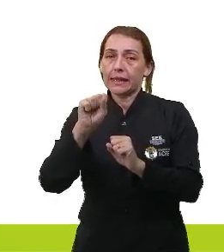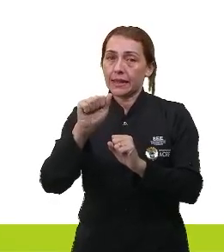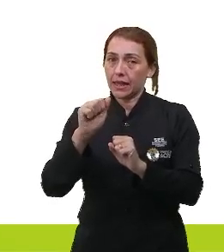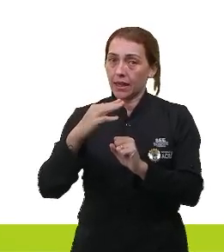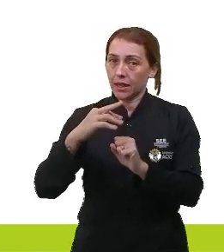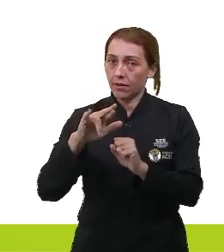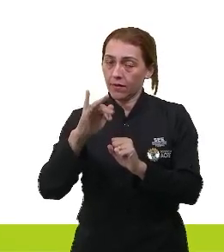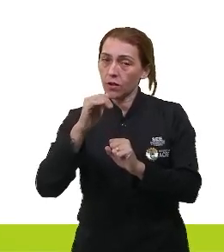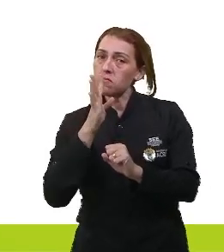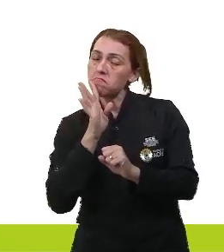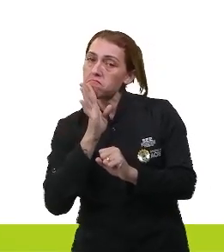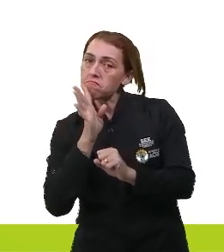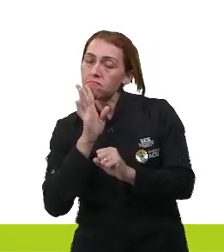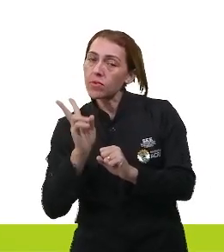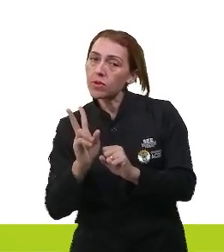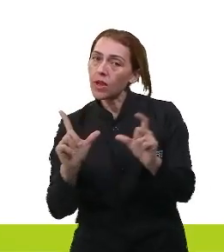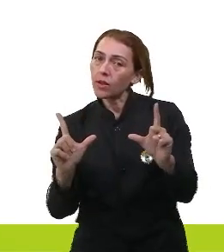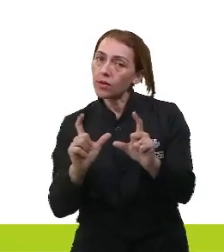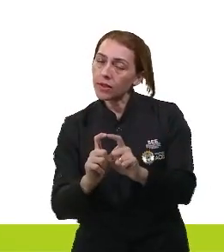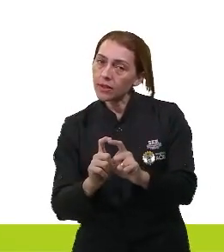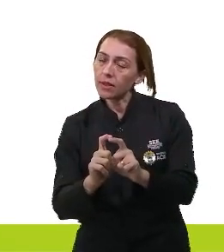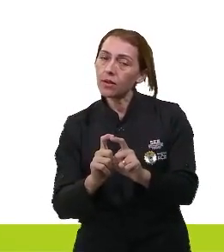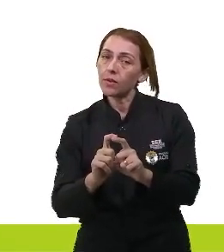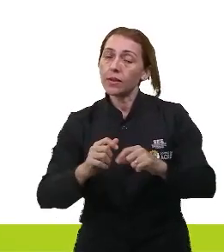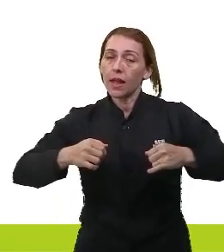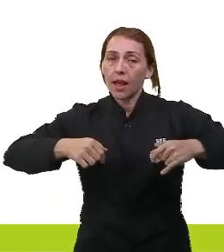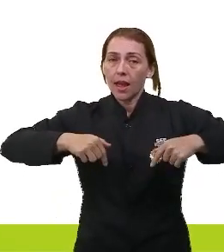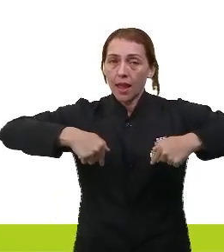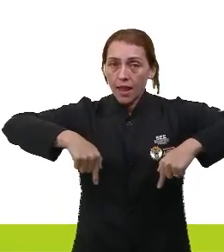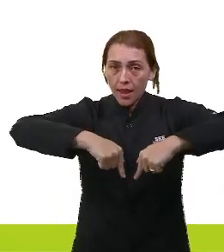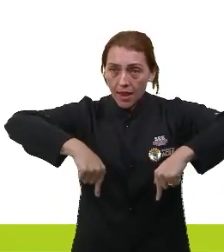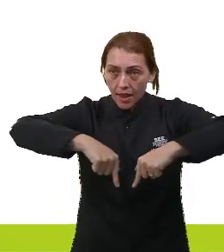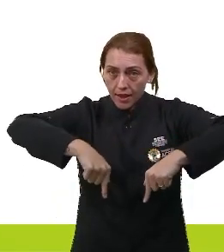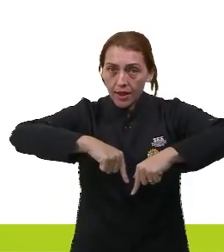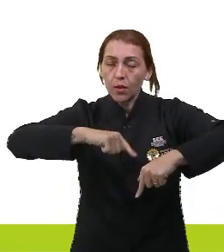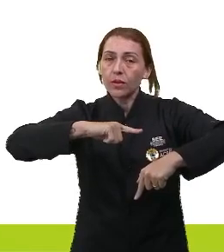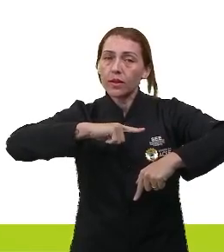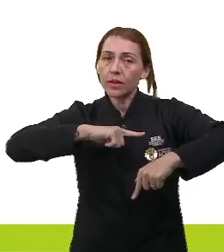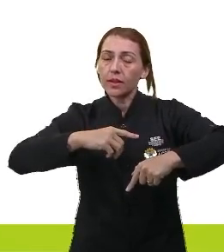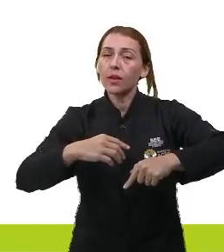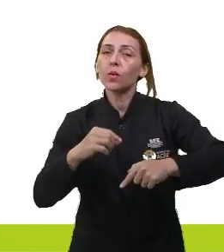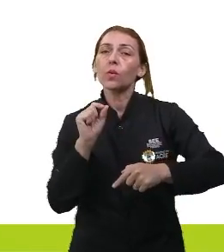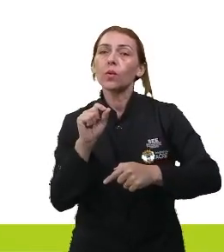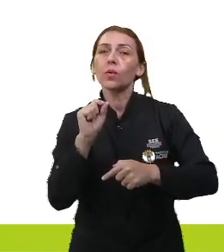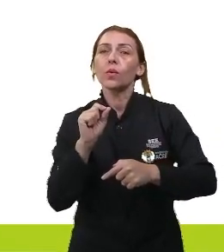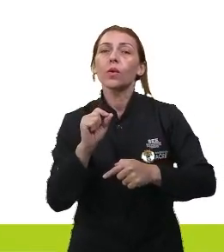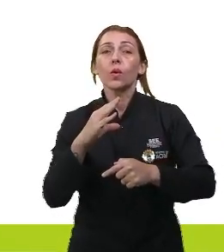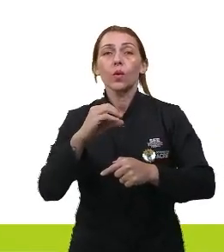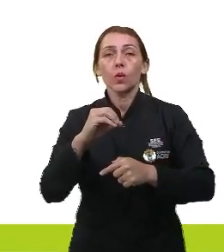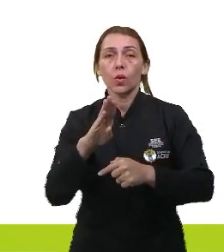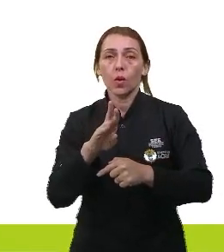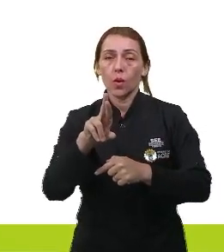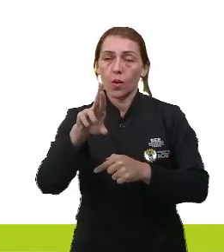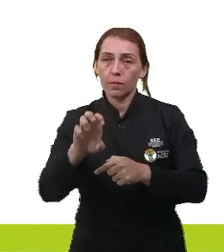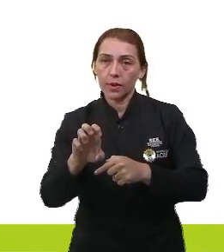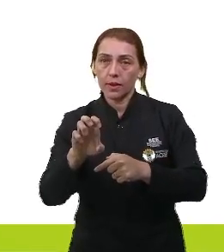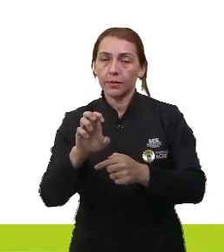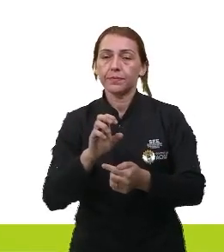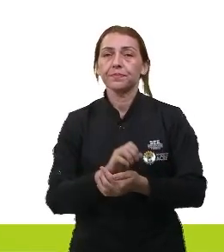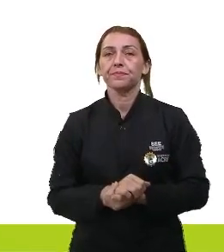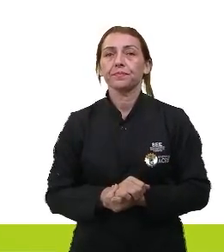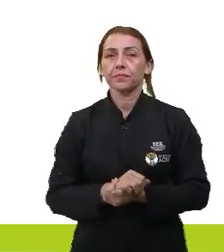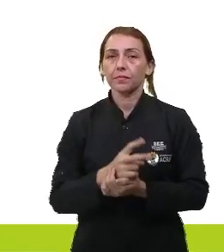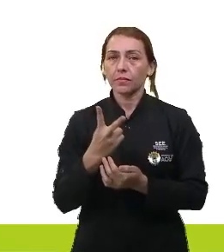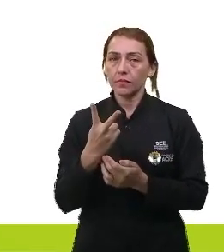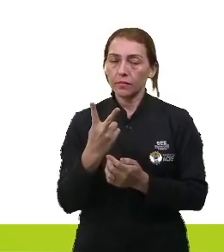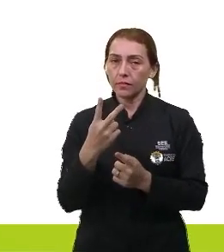do potencial padrão de redução da reação. Então, a reação, ela deu para a gente aqui, o cobre, sendo o cobre